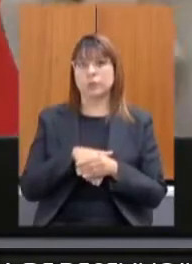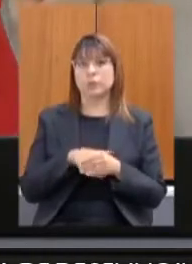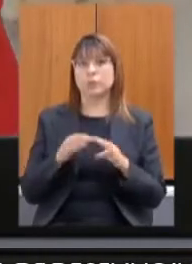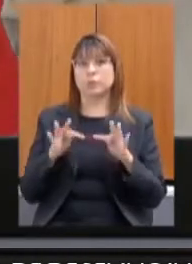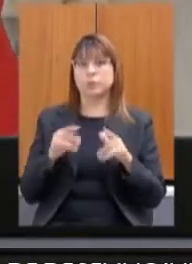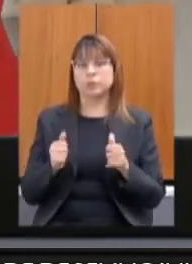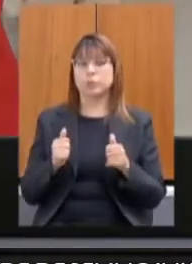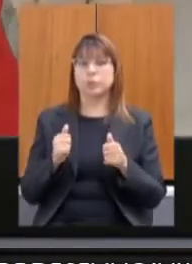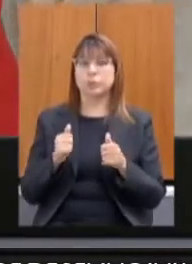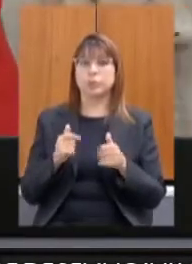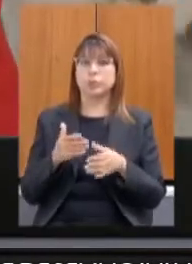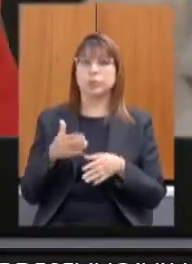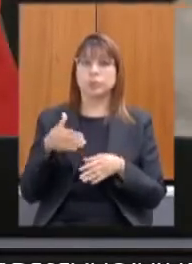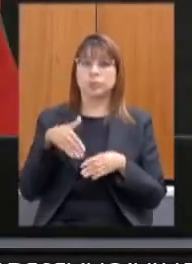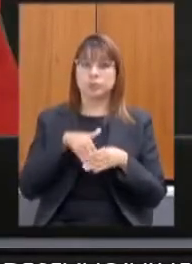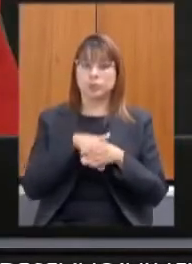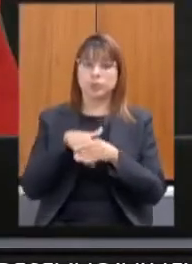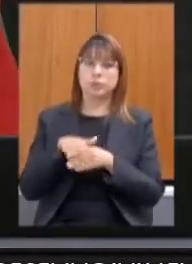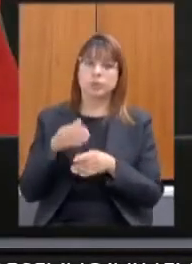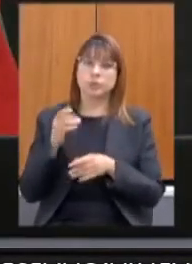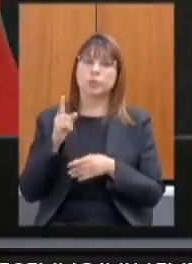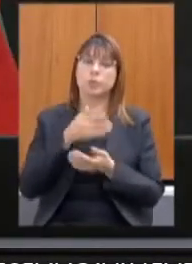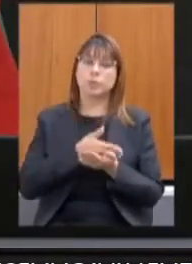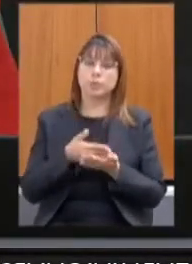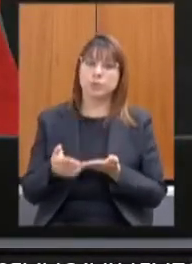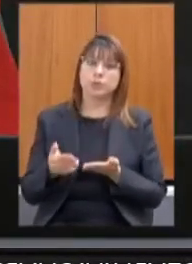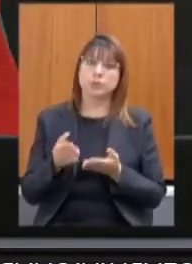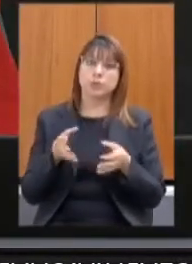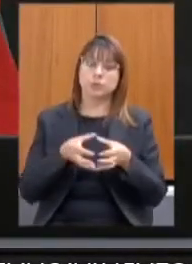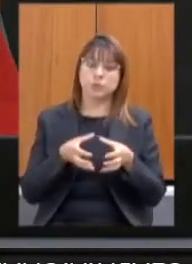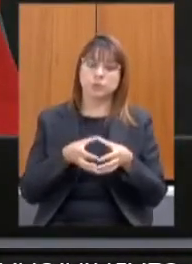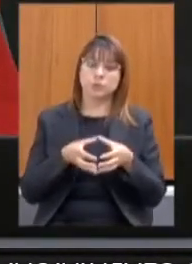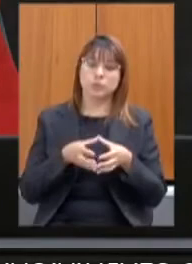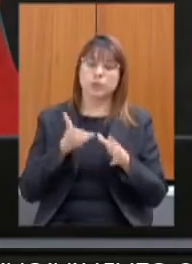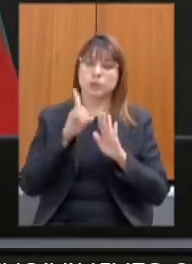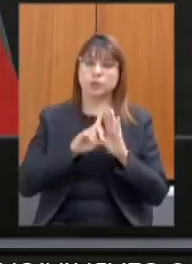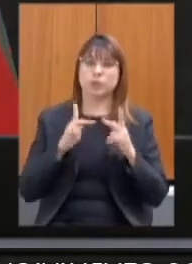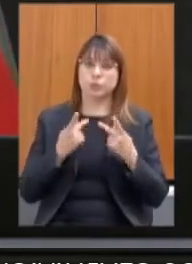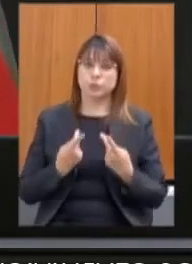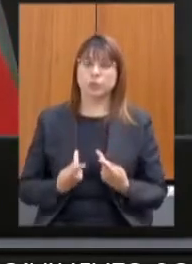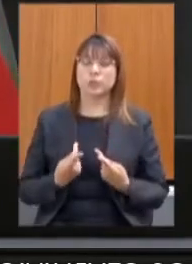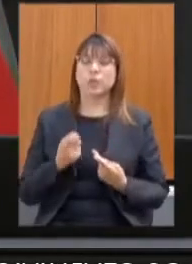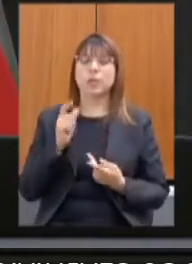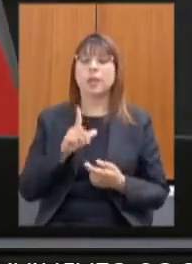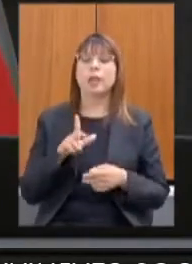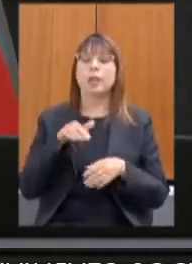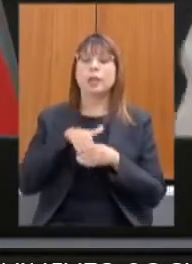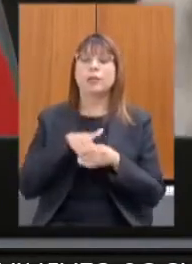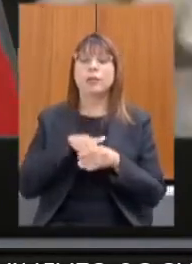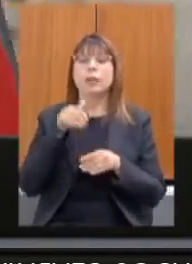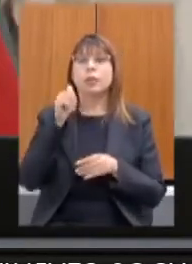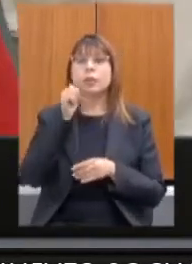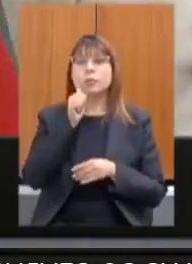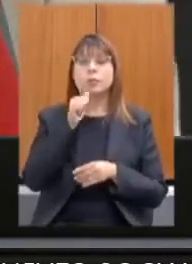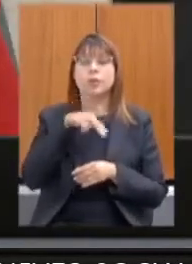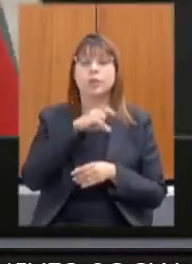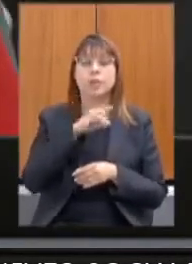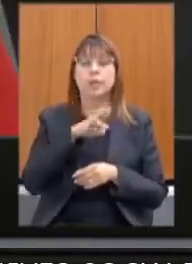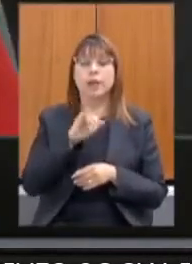requerimentos em processo nominal começando pela comissão de direitos humanos como vota a deputada Andréia de Jesus